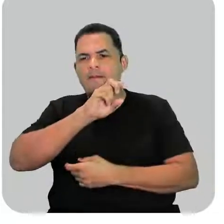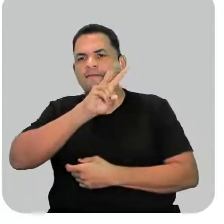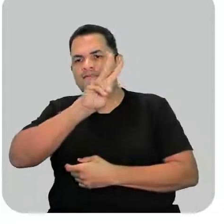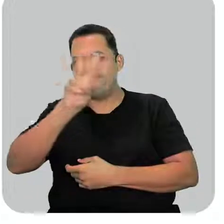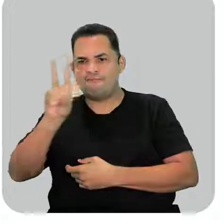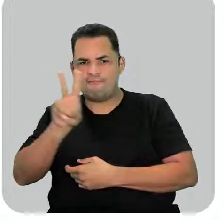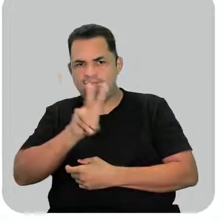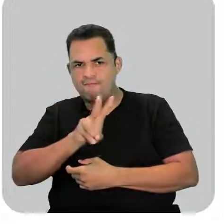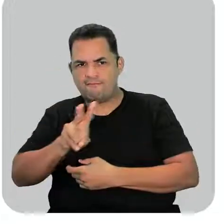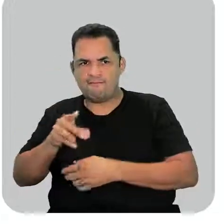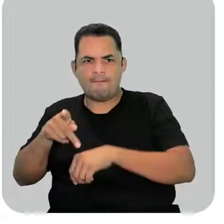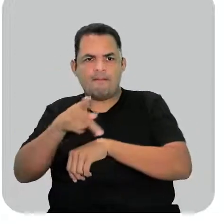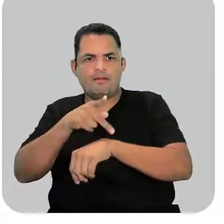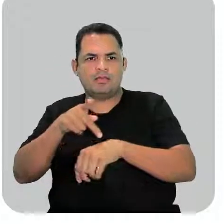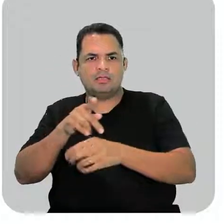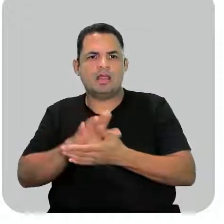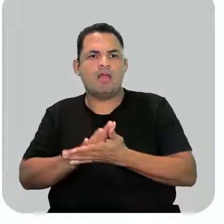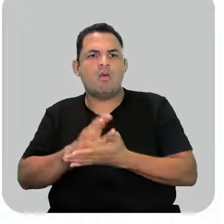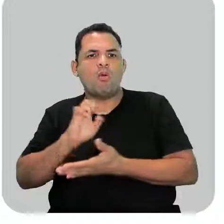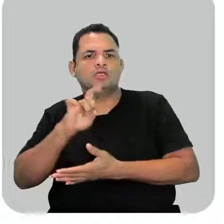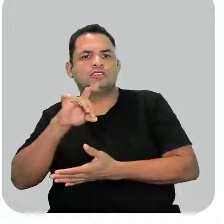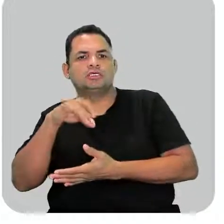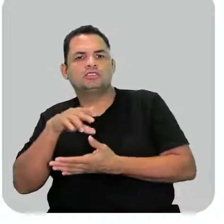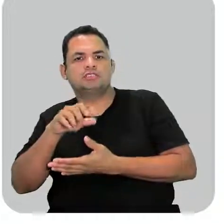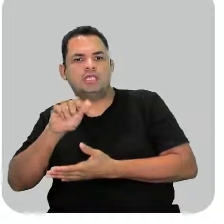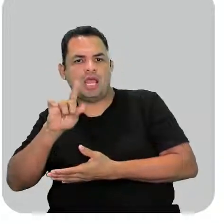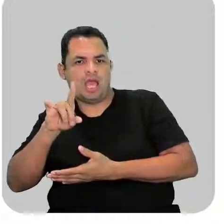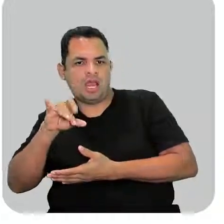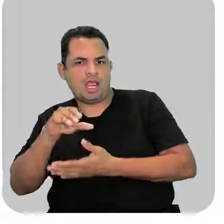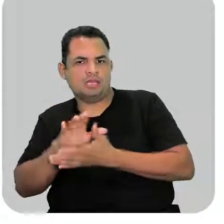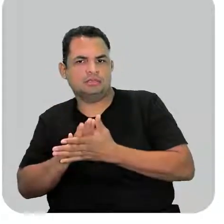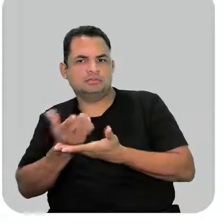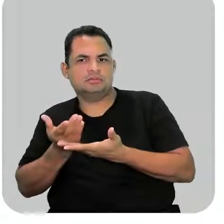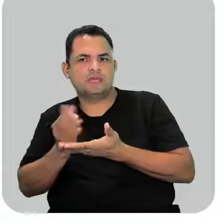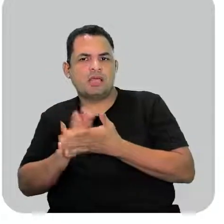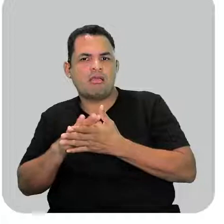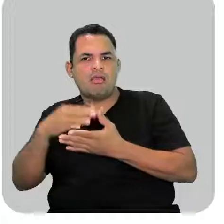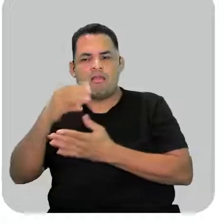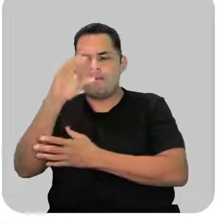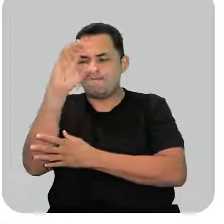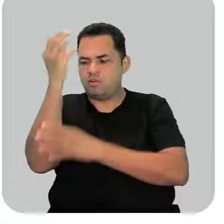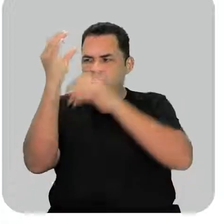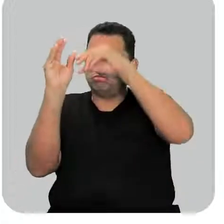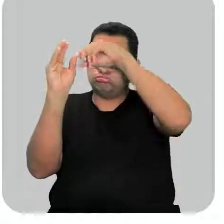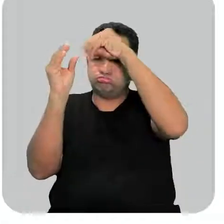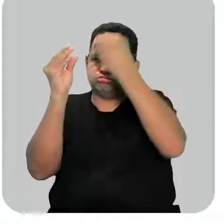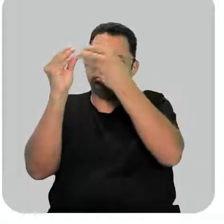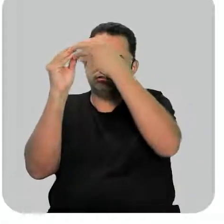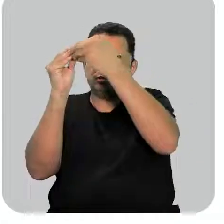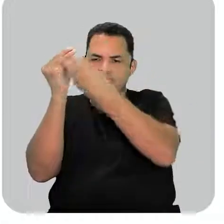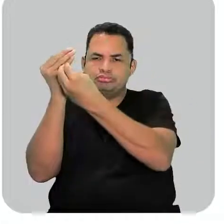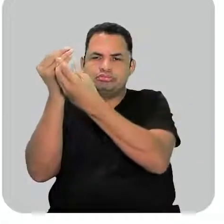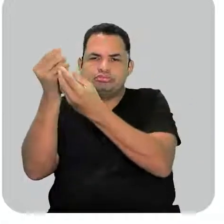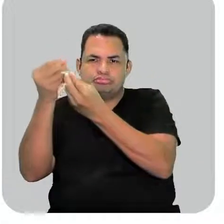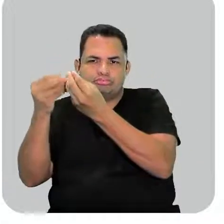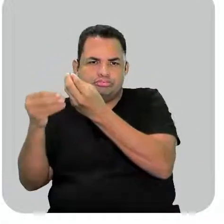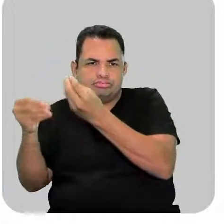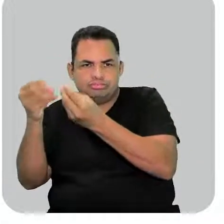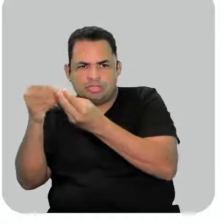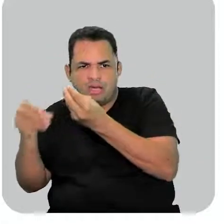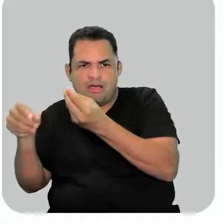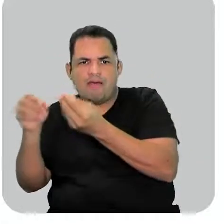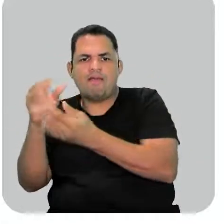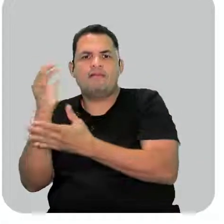o chamado agente laranja, que atuava como desfoliante das árvores da floresta, foi destaque,